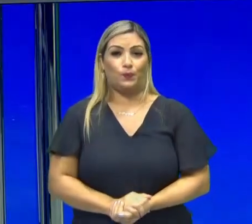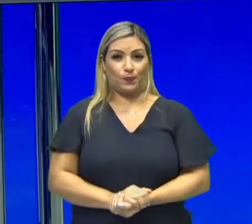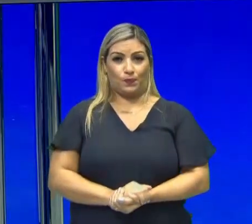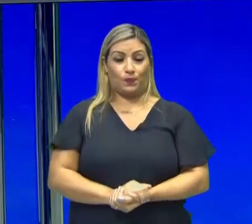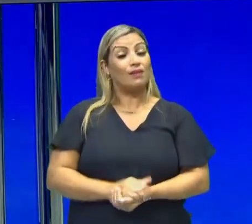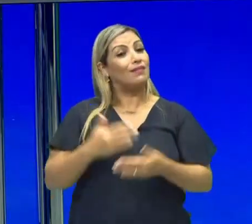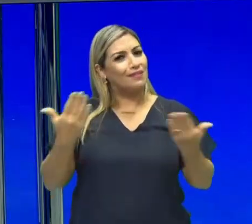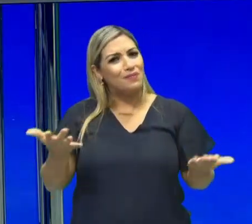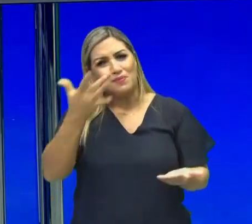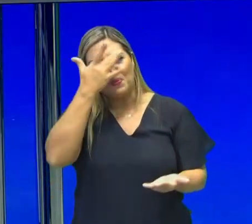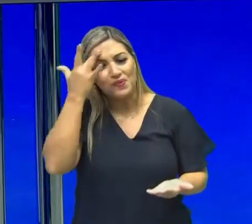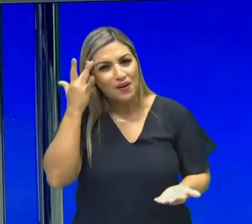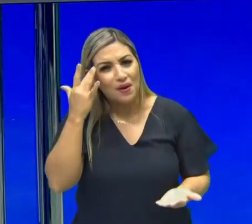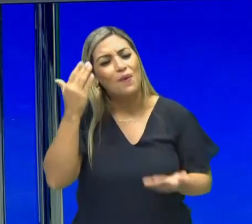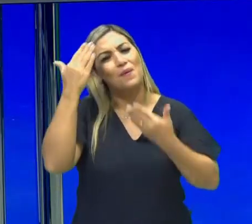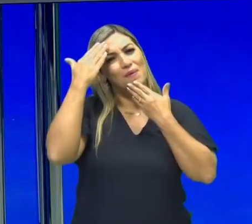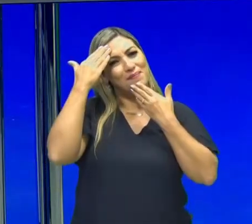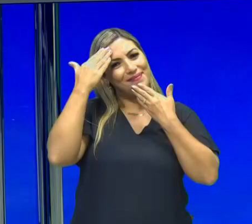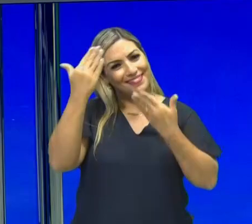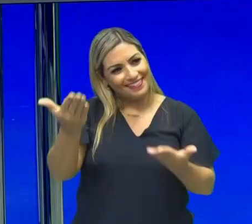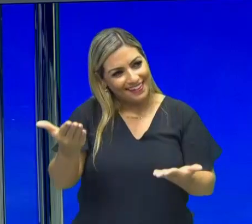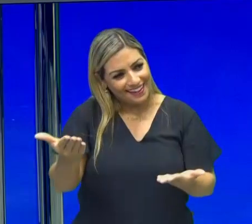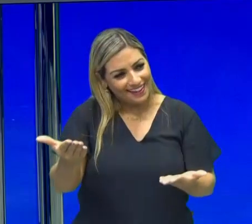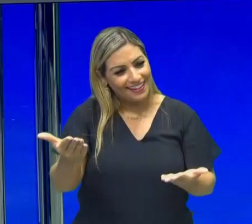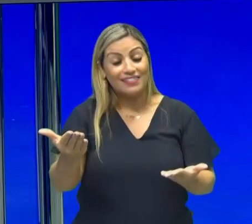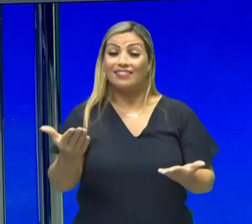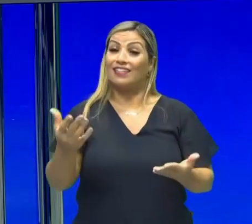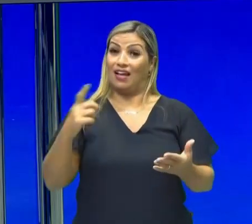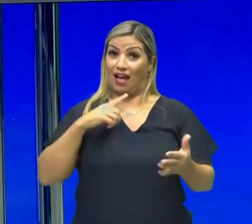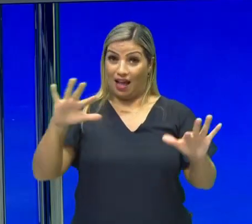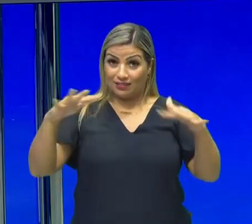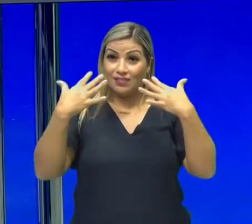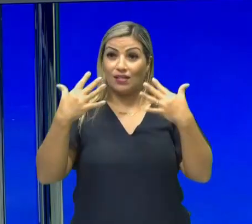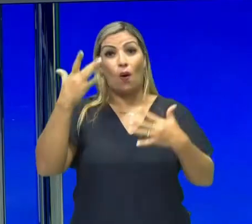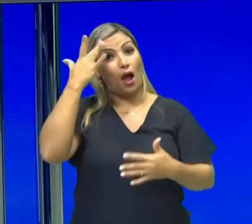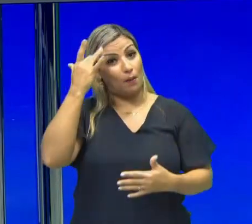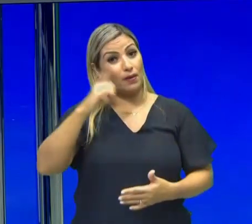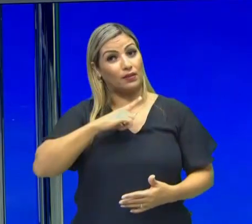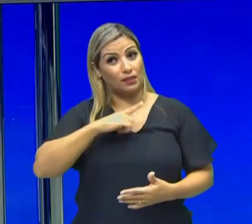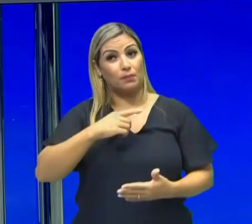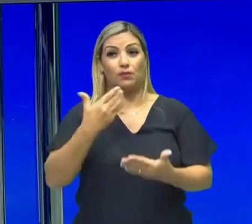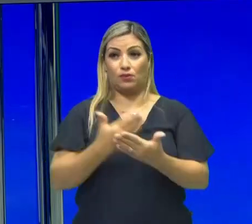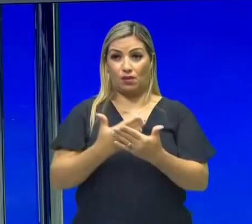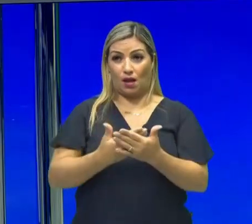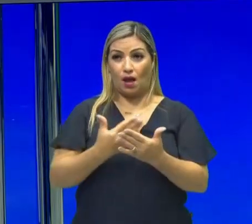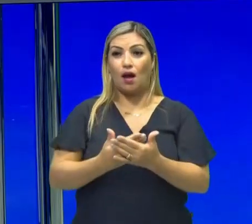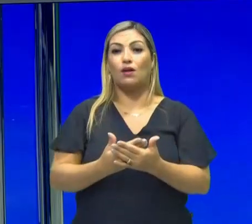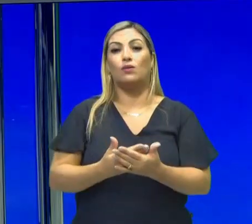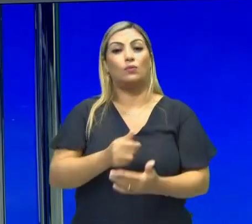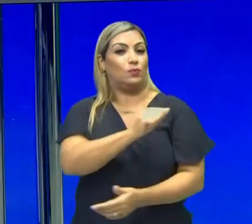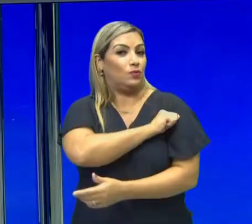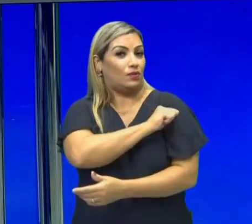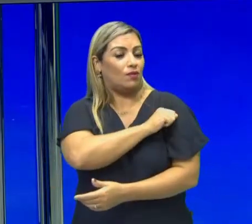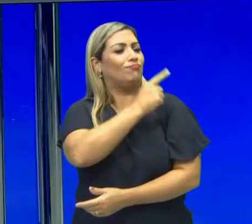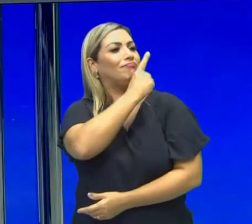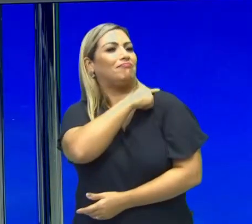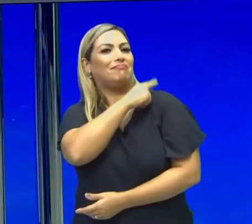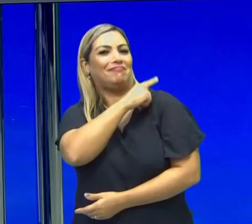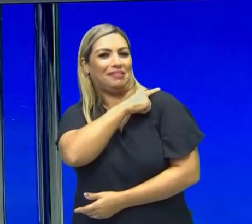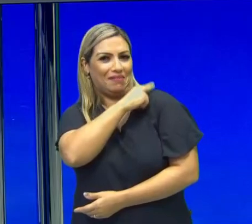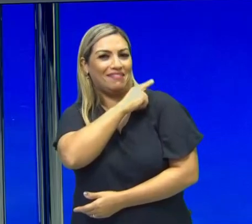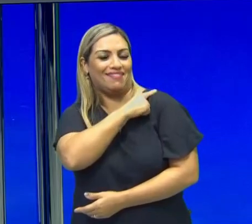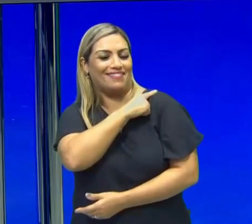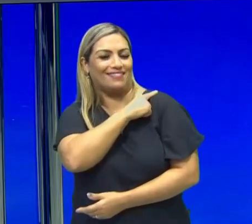Gente, muito obrigado, galera. Fiquem ligados. Amanhã teremos aulas para os estudantes da primeira série do